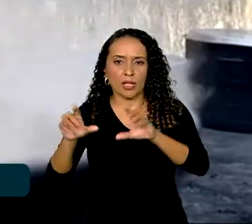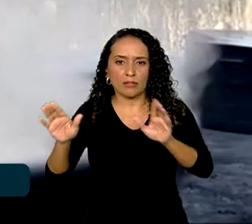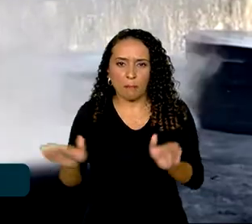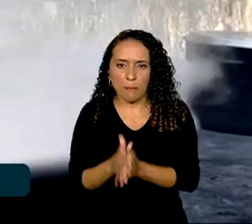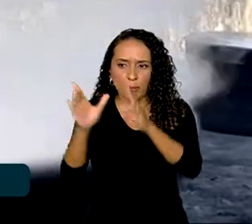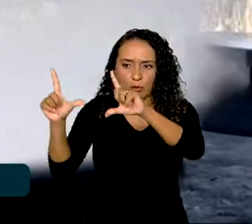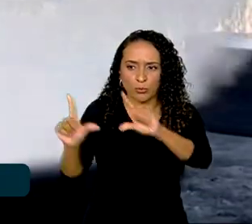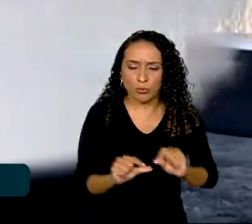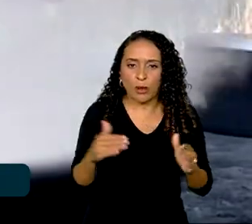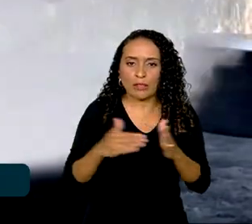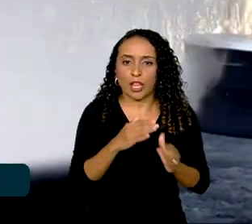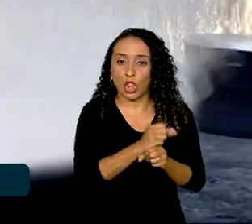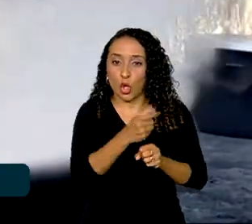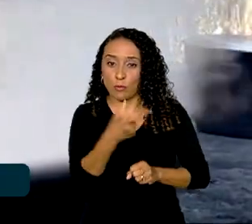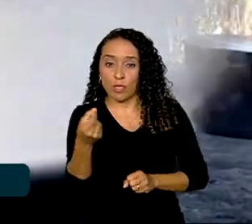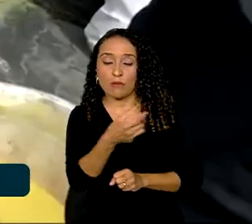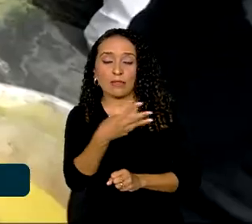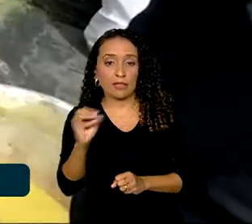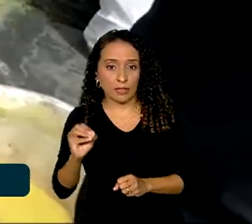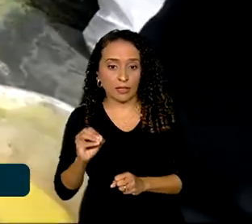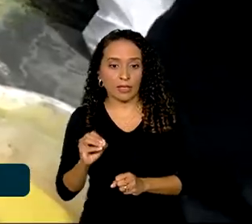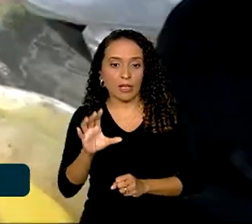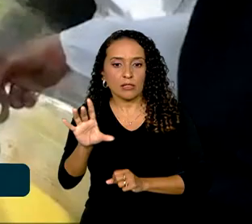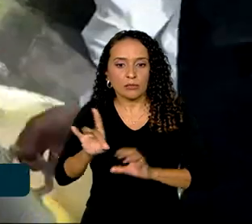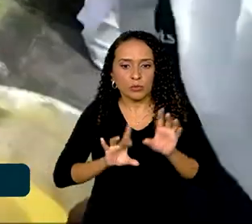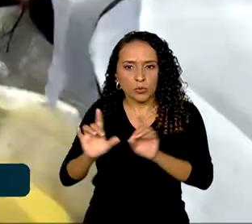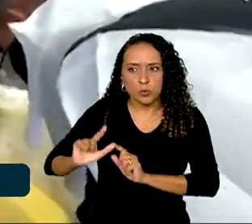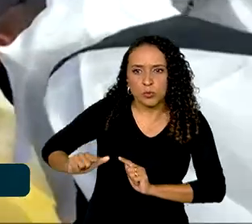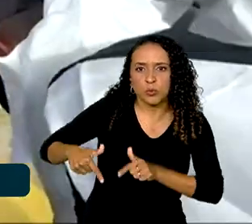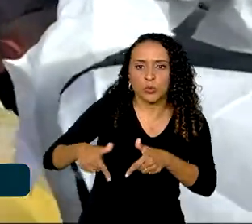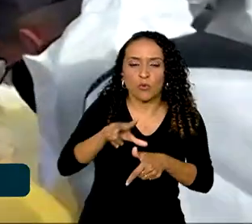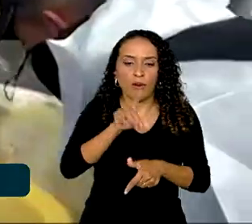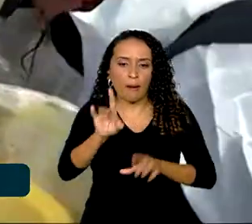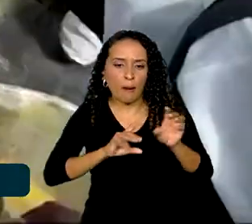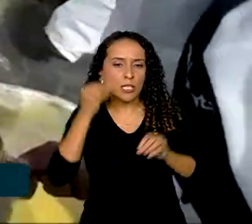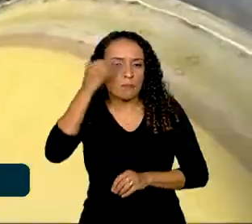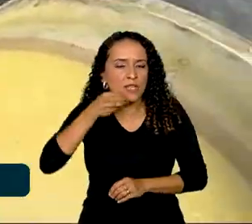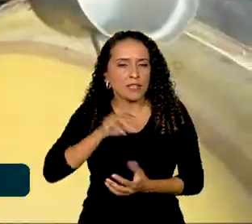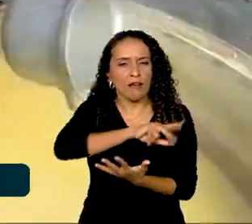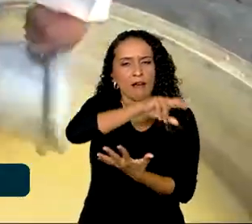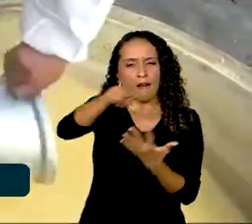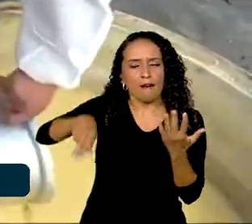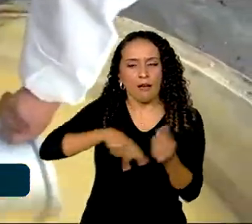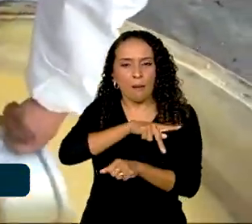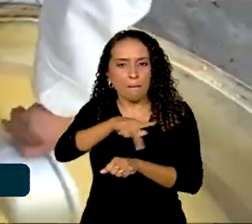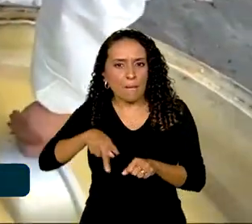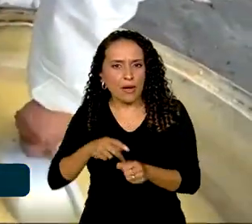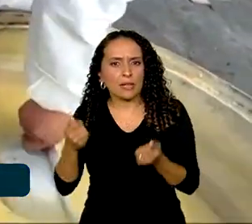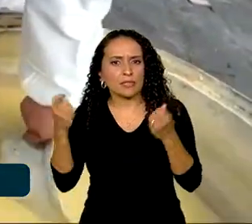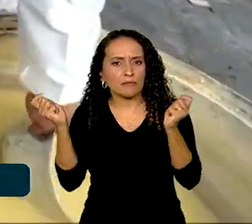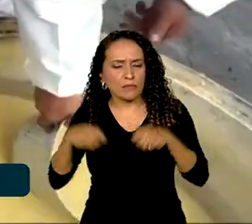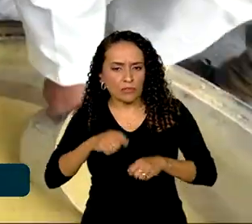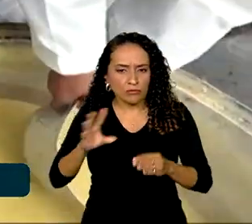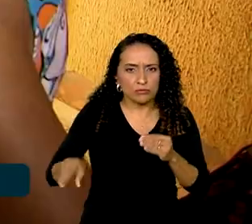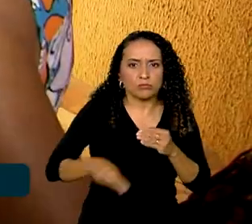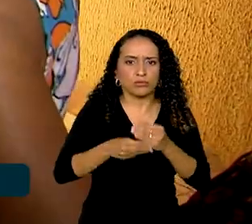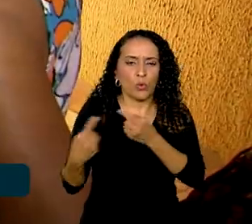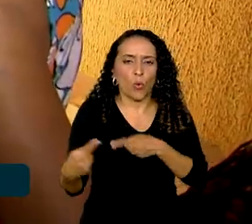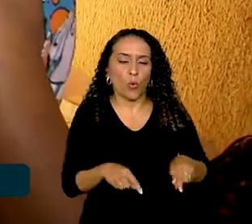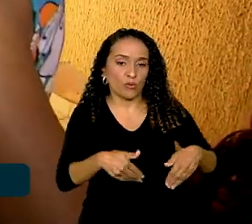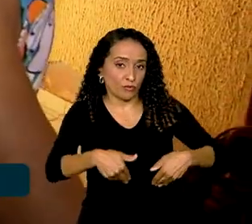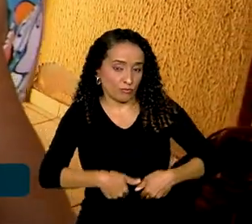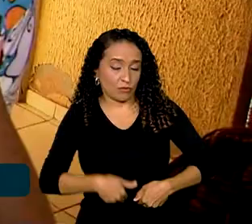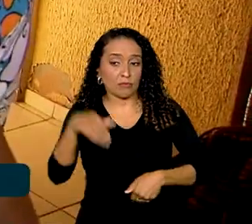A Força-Tarefa vai selecionar experiências de sucesso de diversos países que podem ser implementadas no combate à fome.